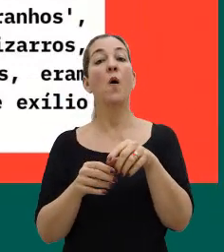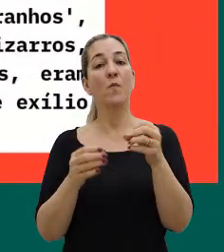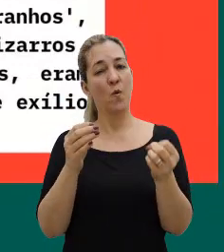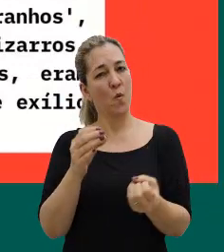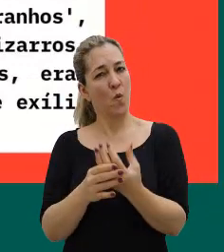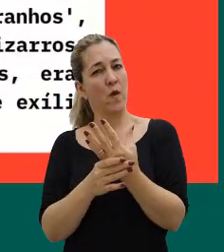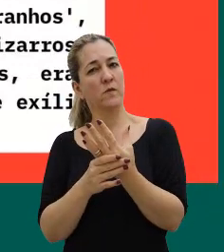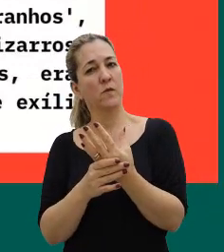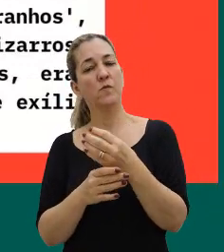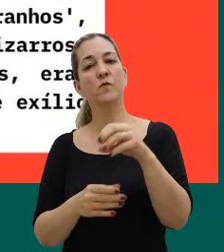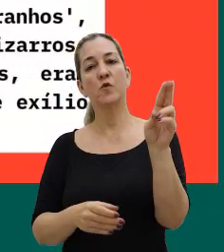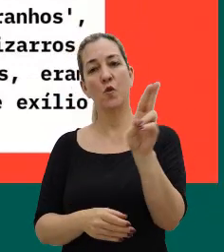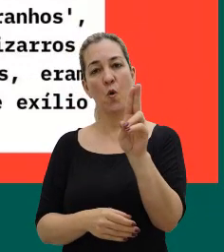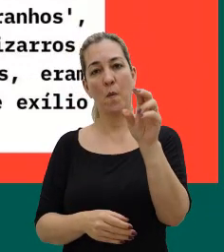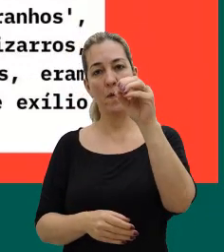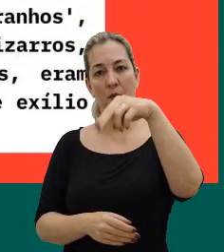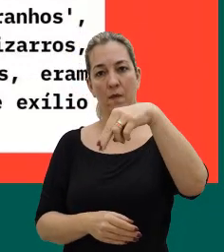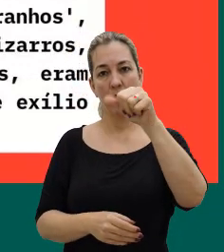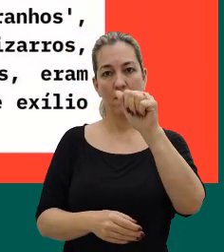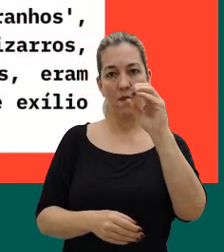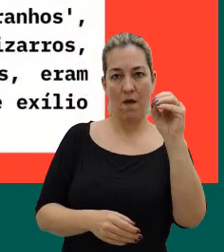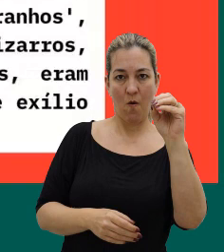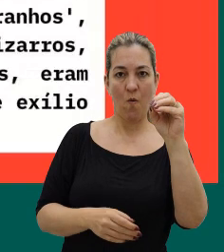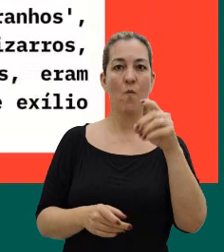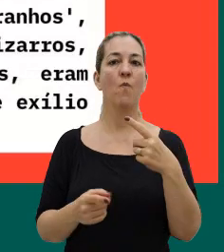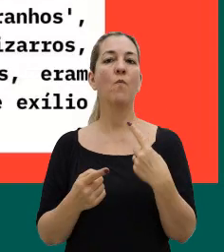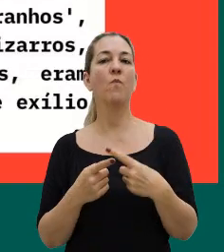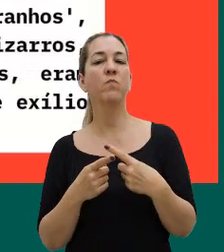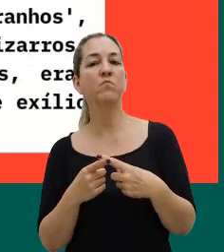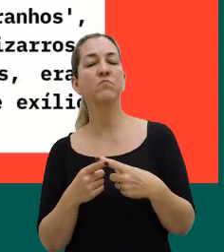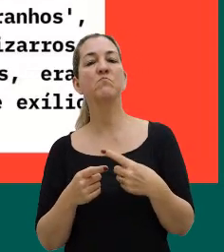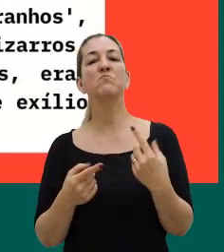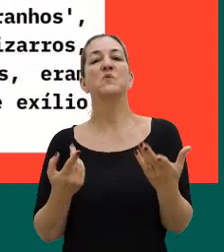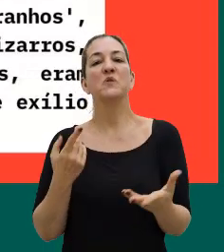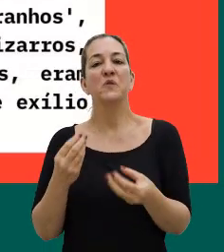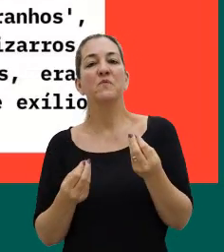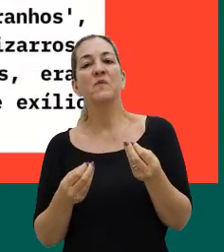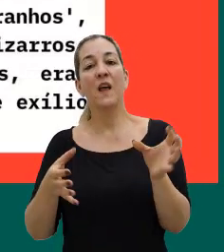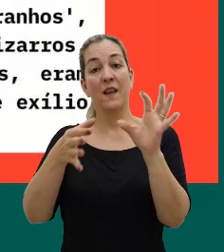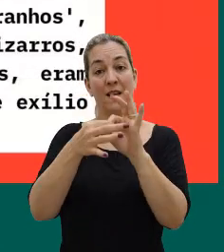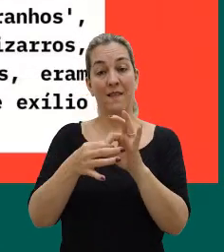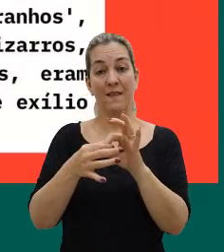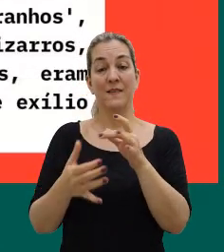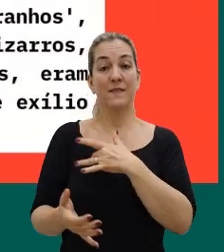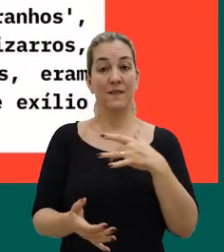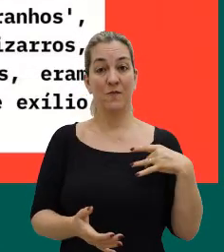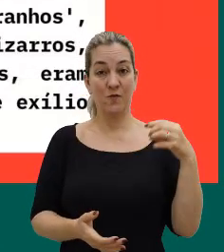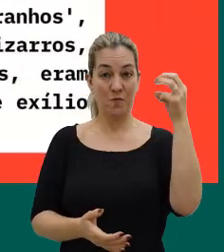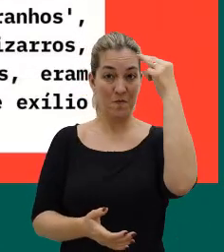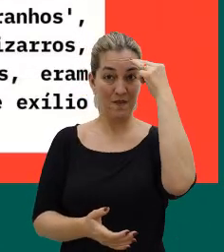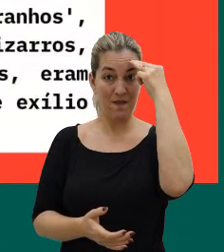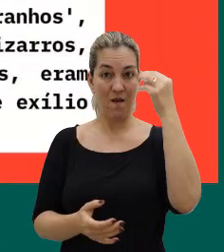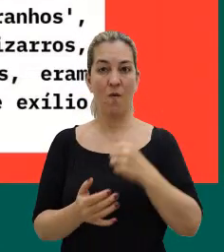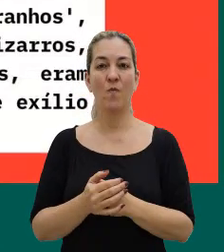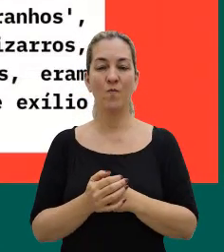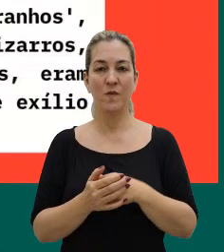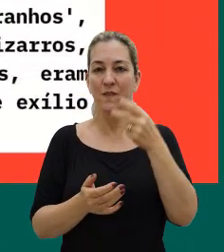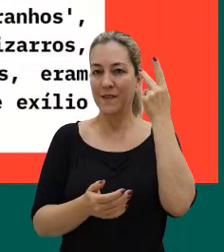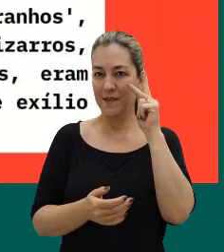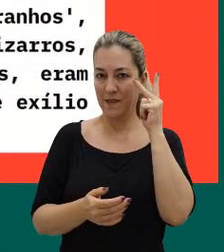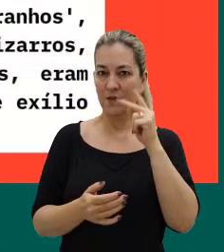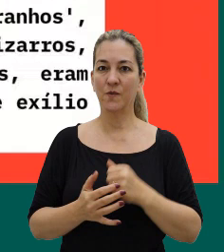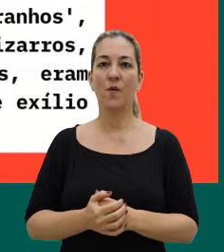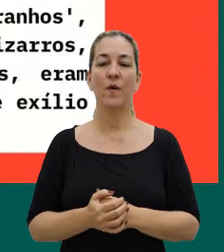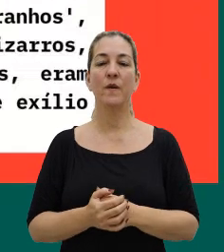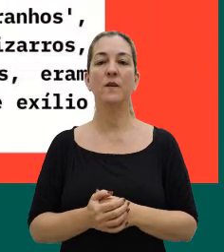Liberdade, ou quando a gente vê alguma outra coisa que tem esse nome Nau, ligada à saúde mental, ele vem muito dessa história,